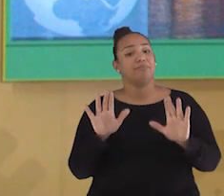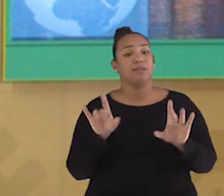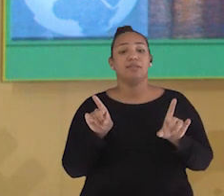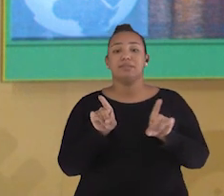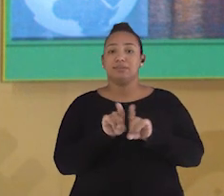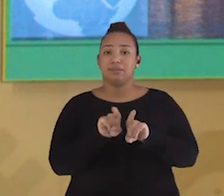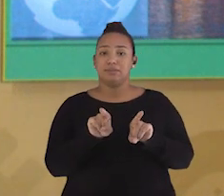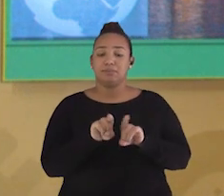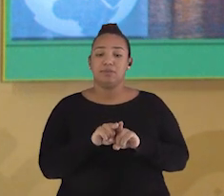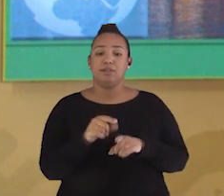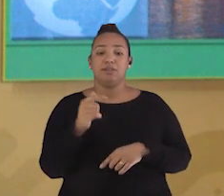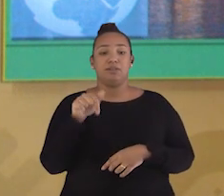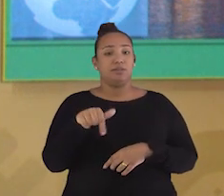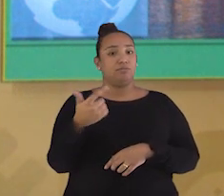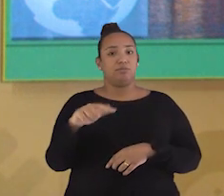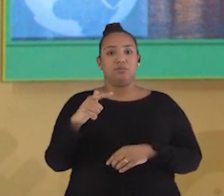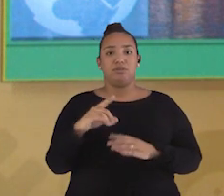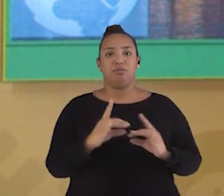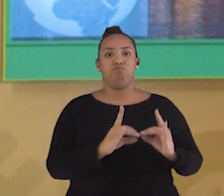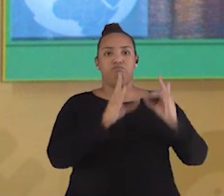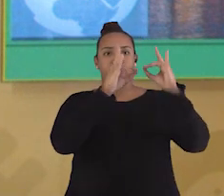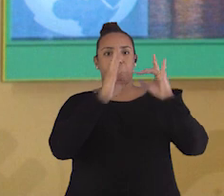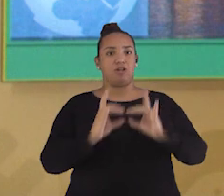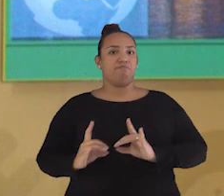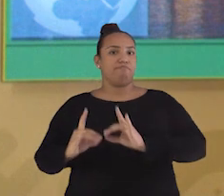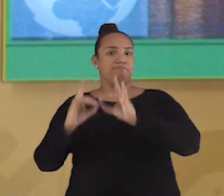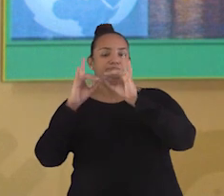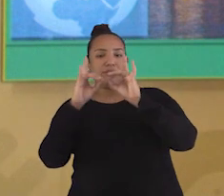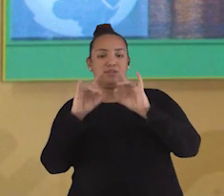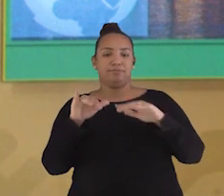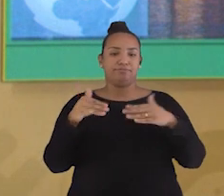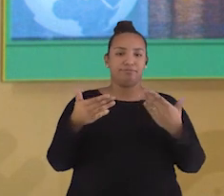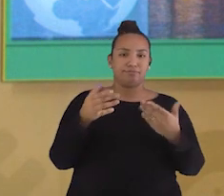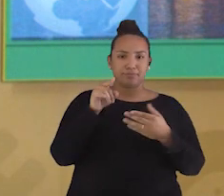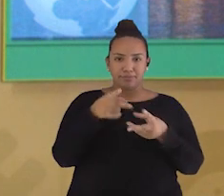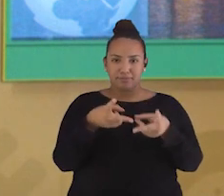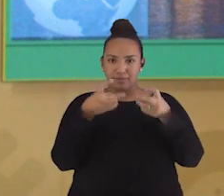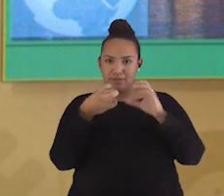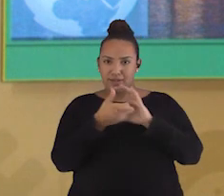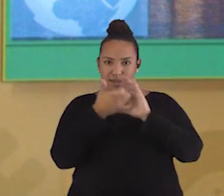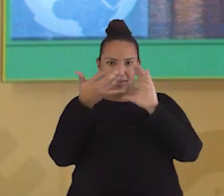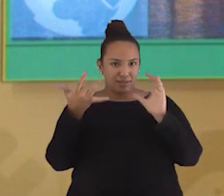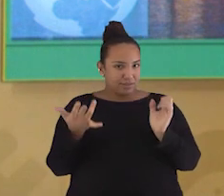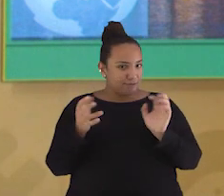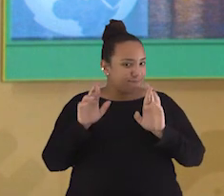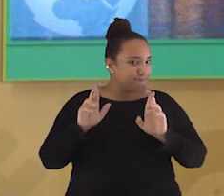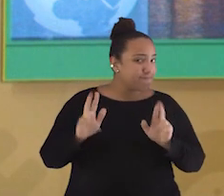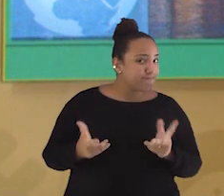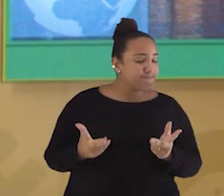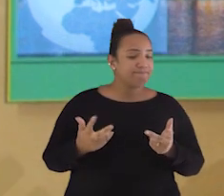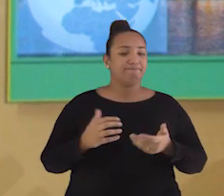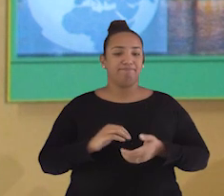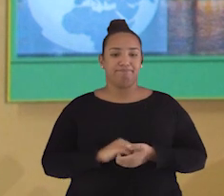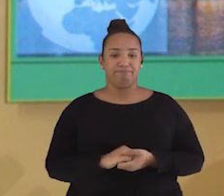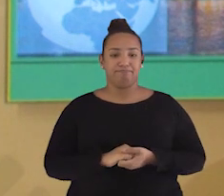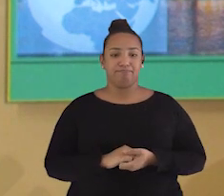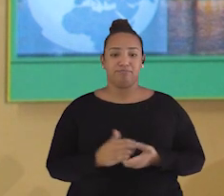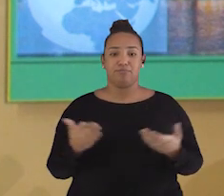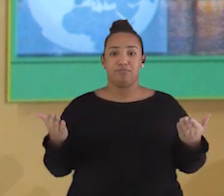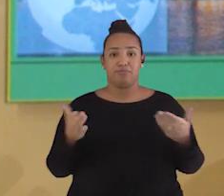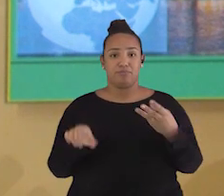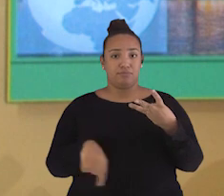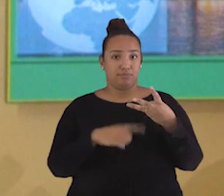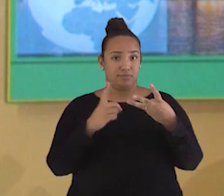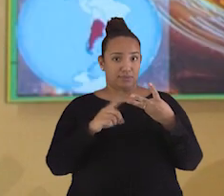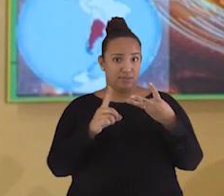também sem muitas edificações. E aí, viu mais alguma característica que não foi falada? Já essa